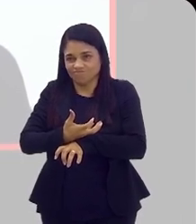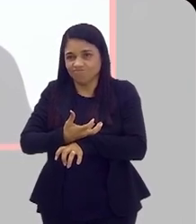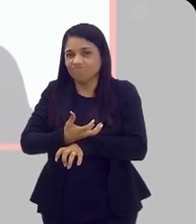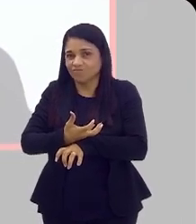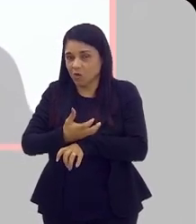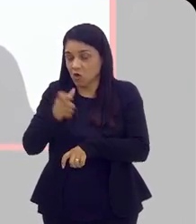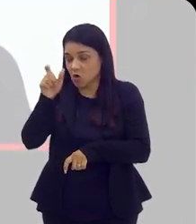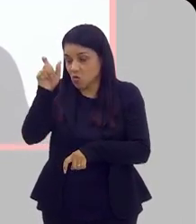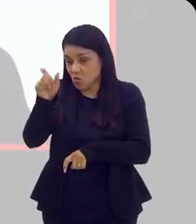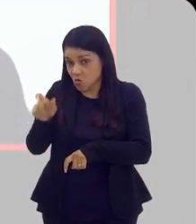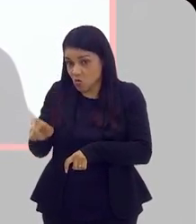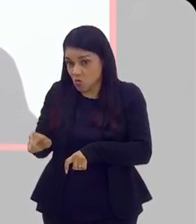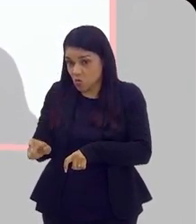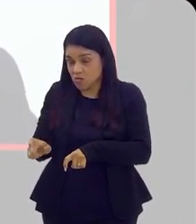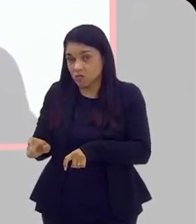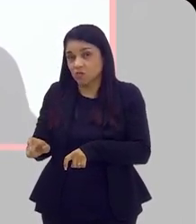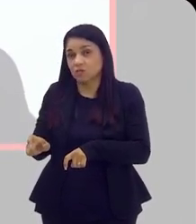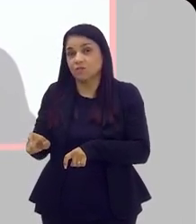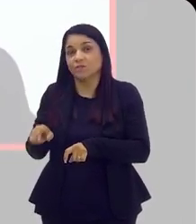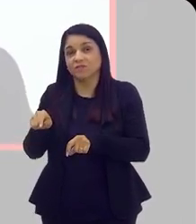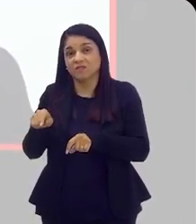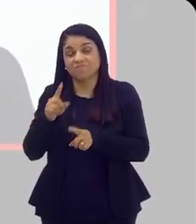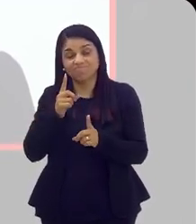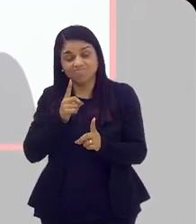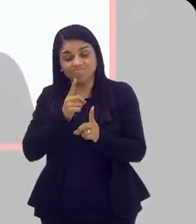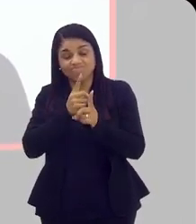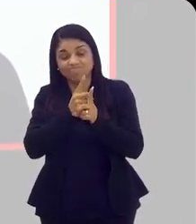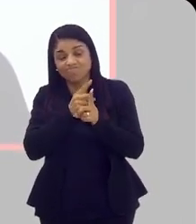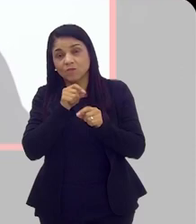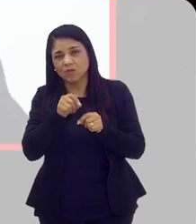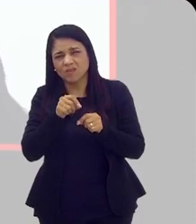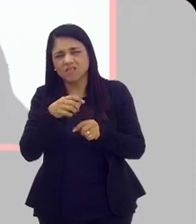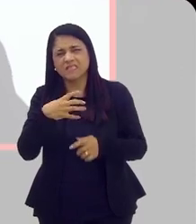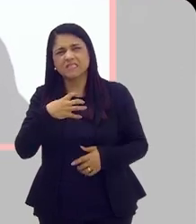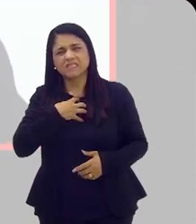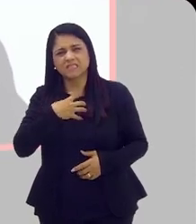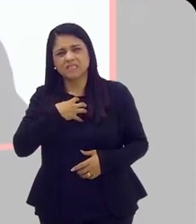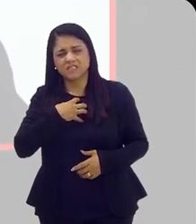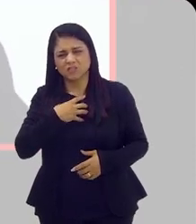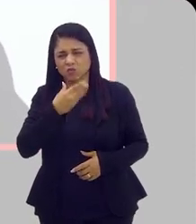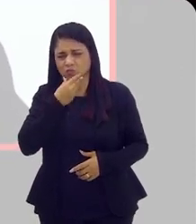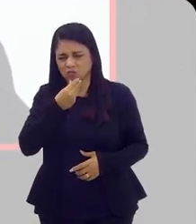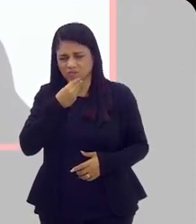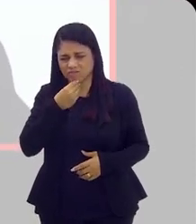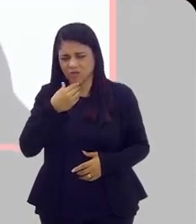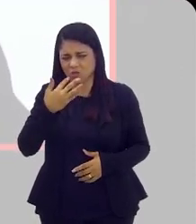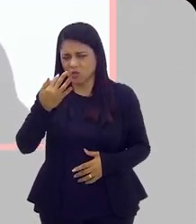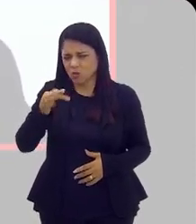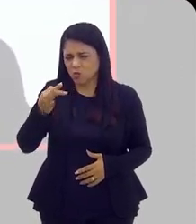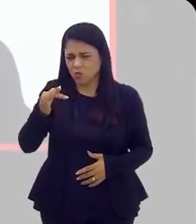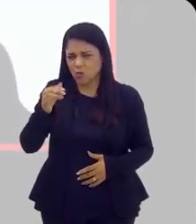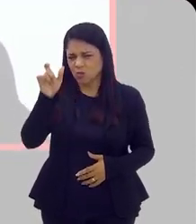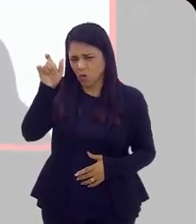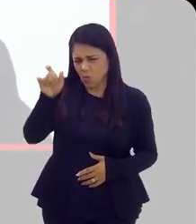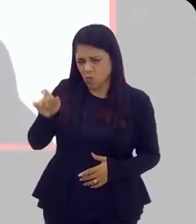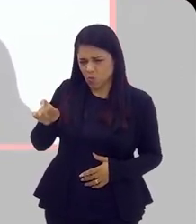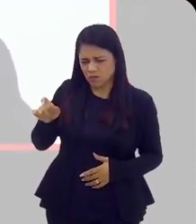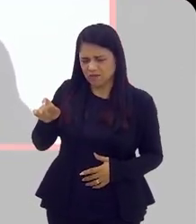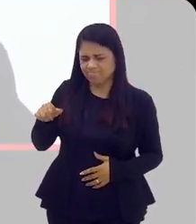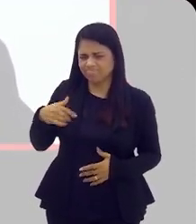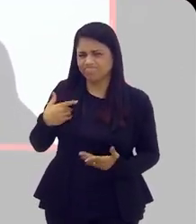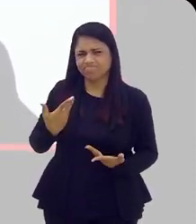infelizmente, tem vezes que a gente só consegue diagnosticar, o paciente, ele nota que ele está com uma dor na coluna que não passa,